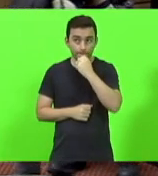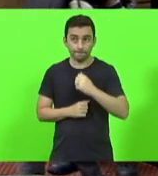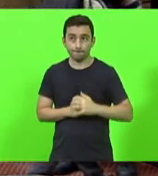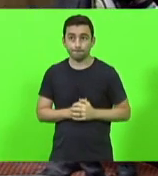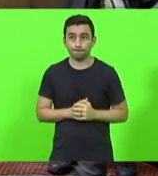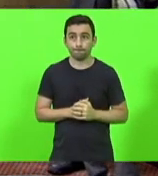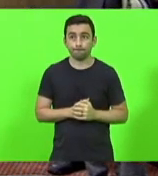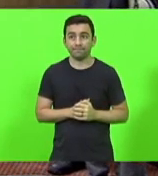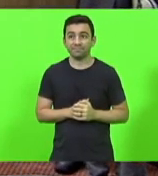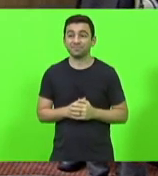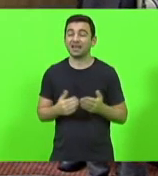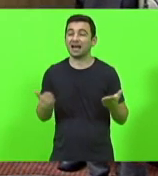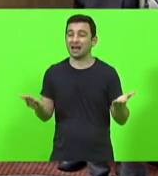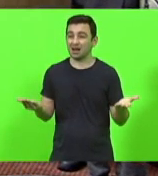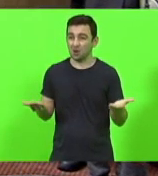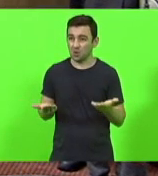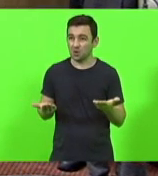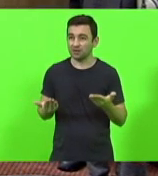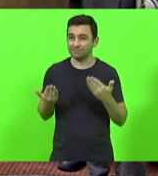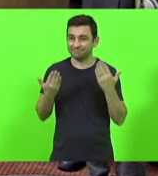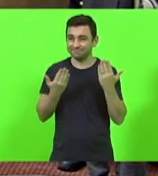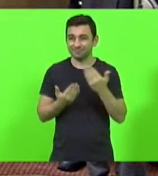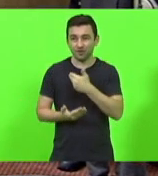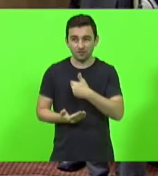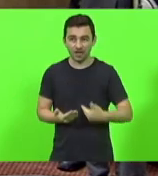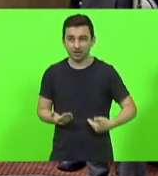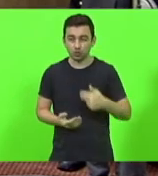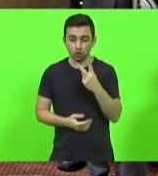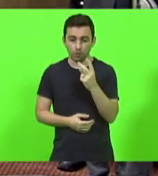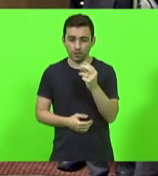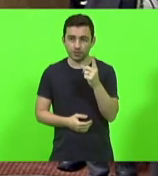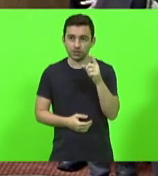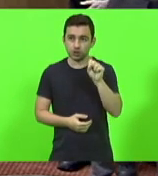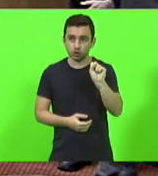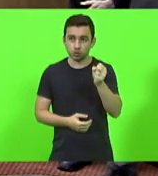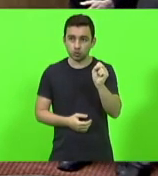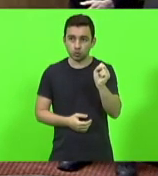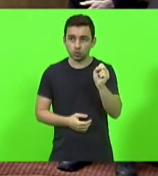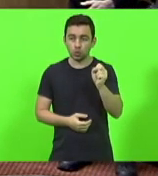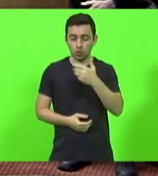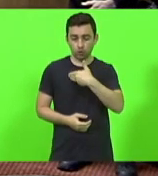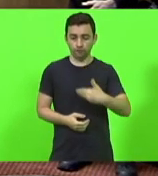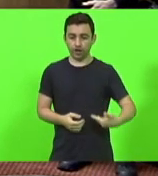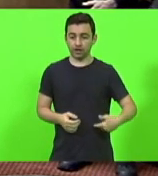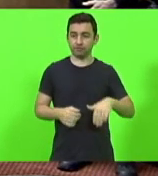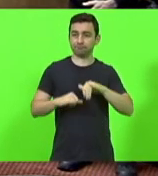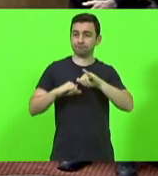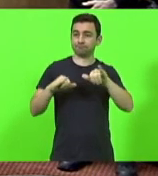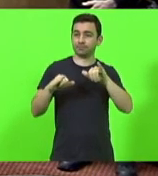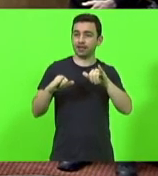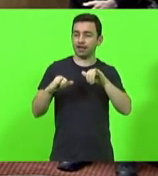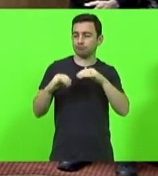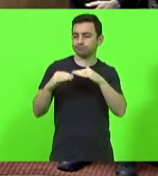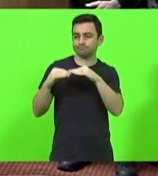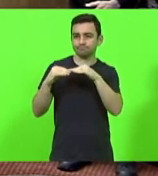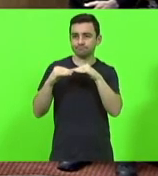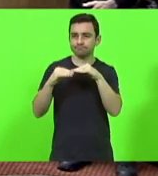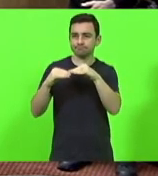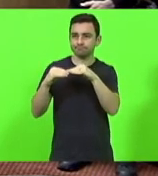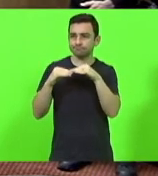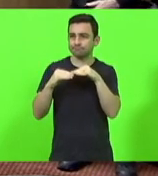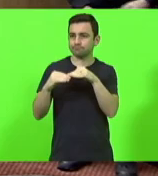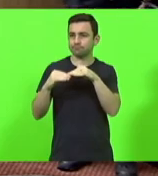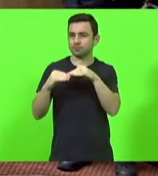esse governo, eu lembro muito bem na campanha de 2018, que se vendia como um governo alinhado com algumas pautas de liberdade,